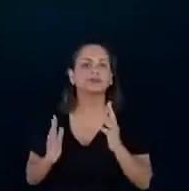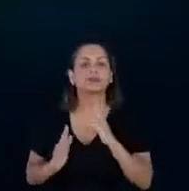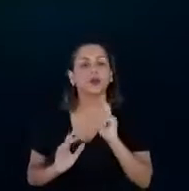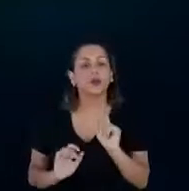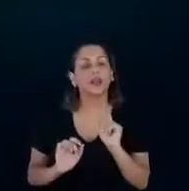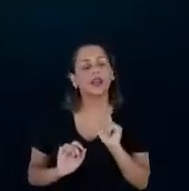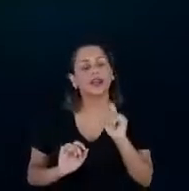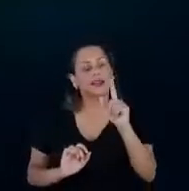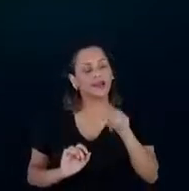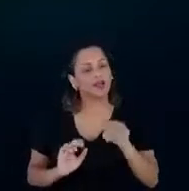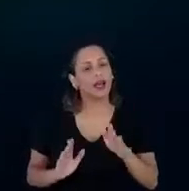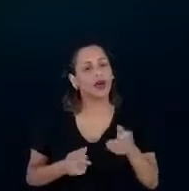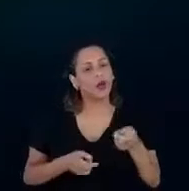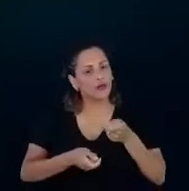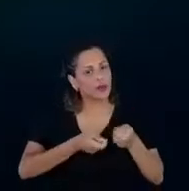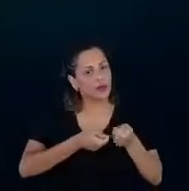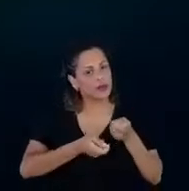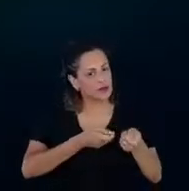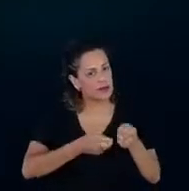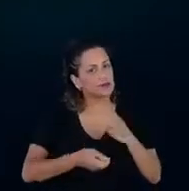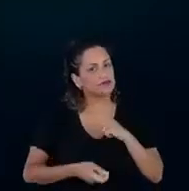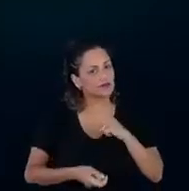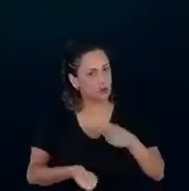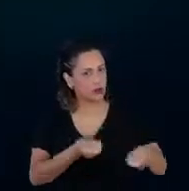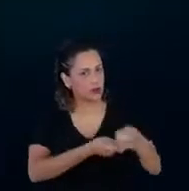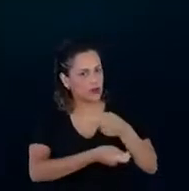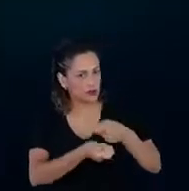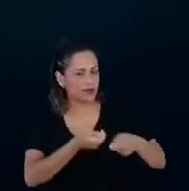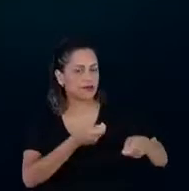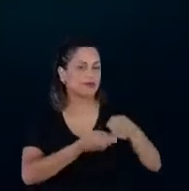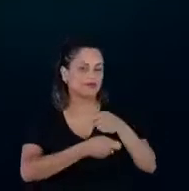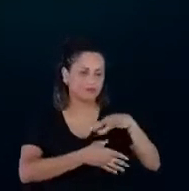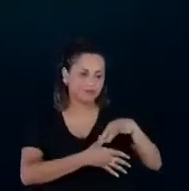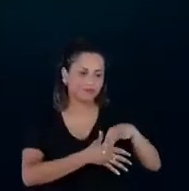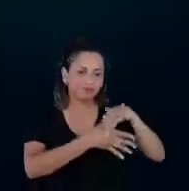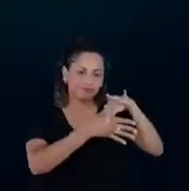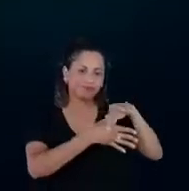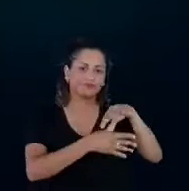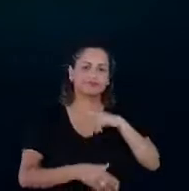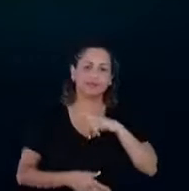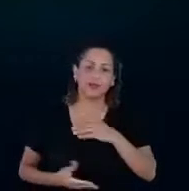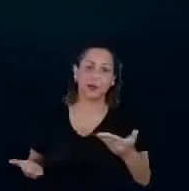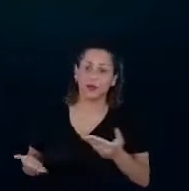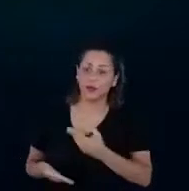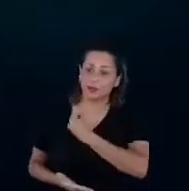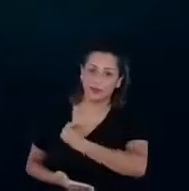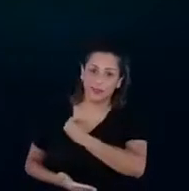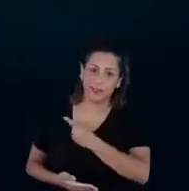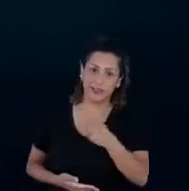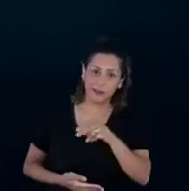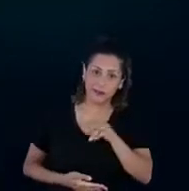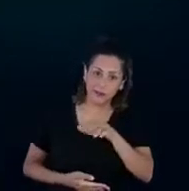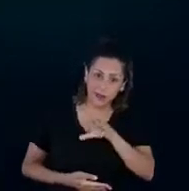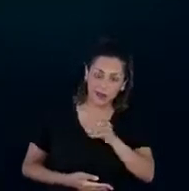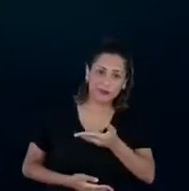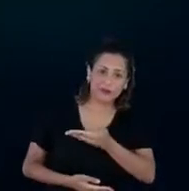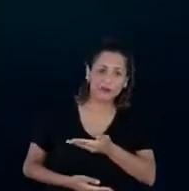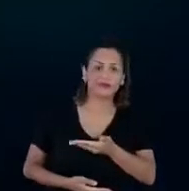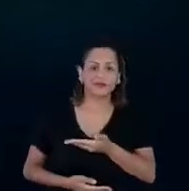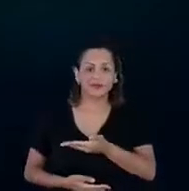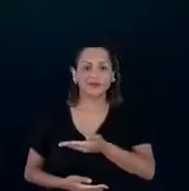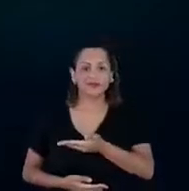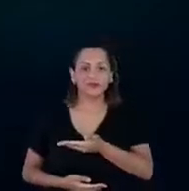Procel, onde eu tenho aqui até a presença do Paulo, o Paulo é um colega